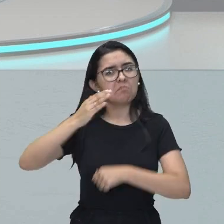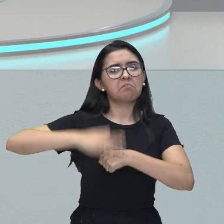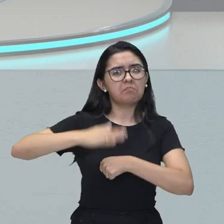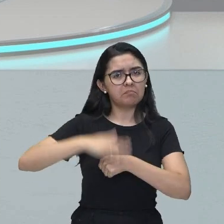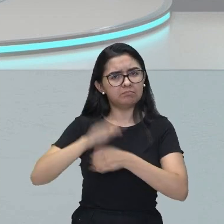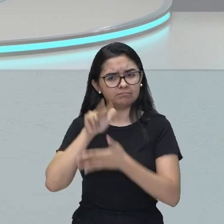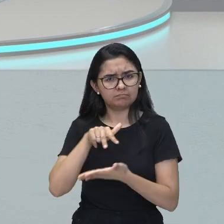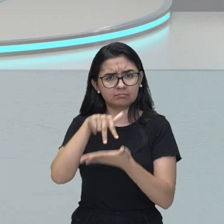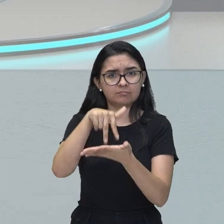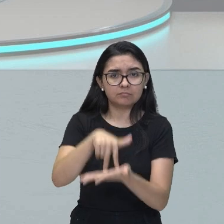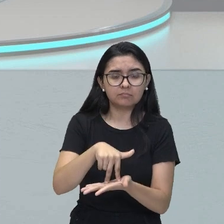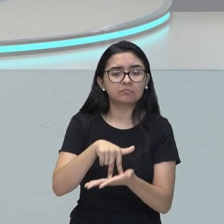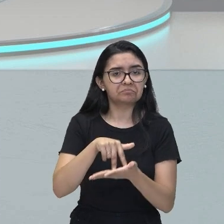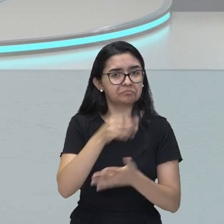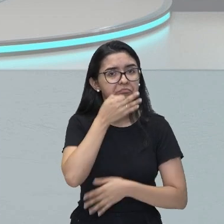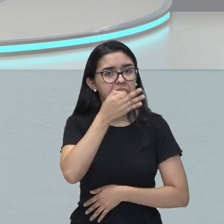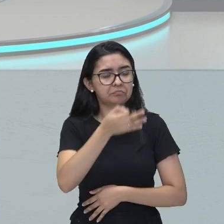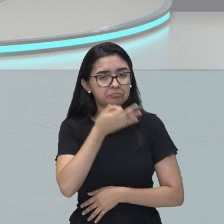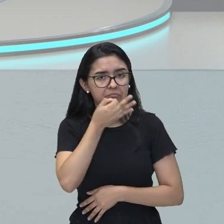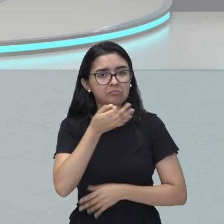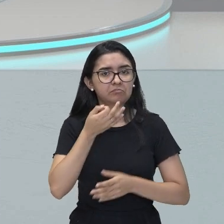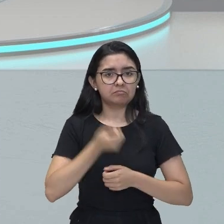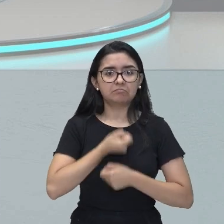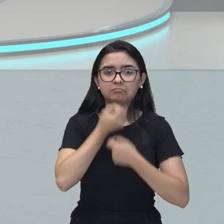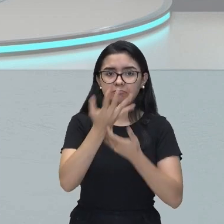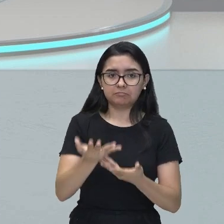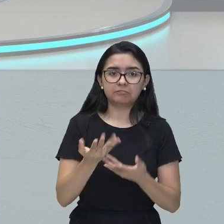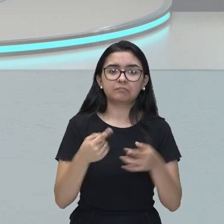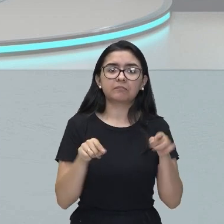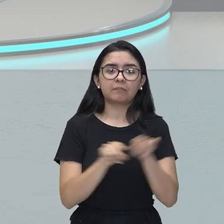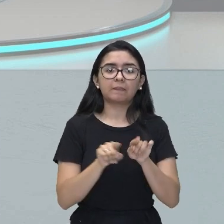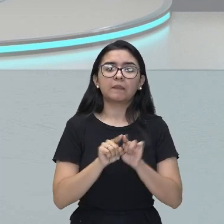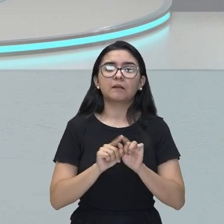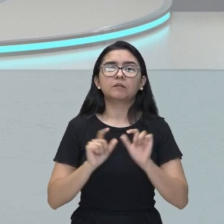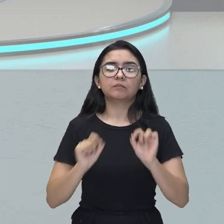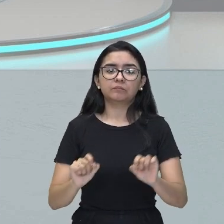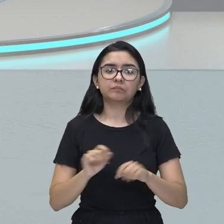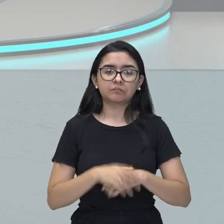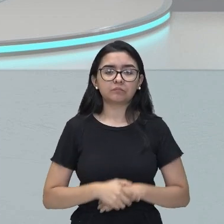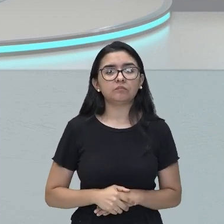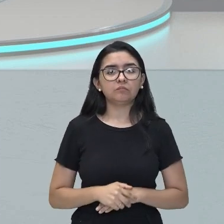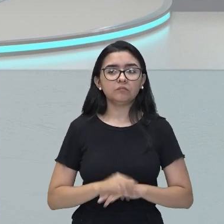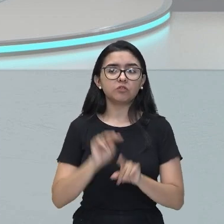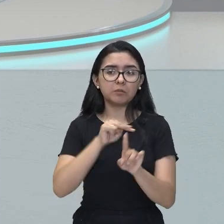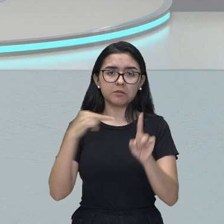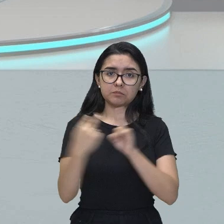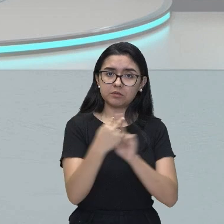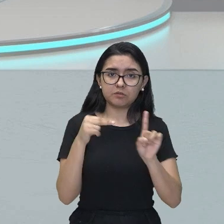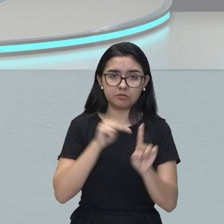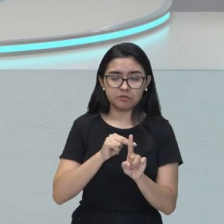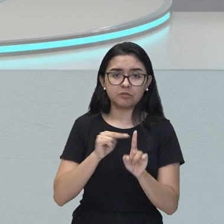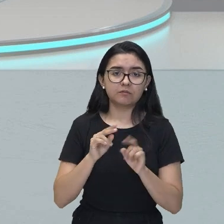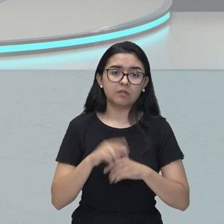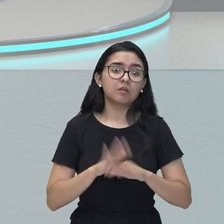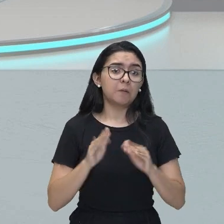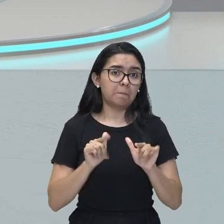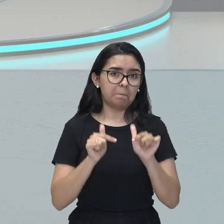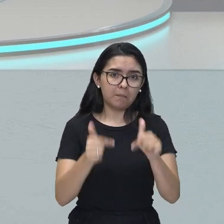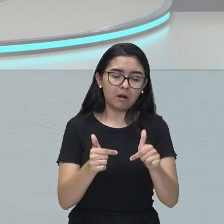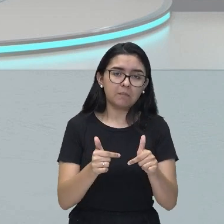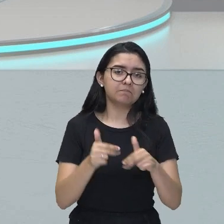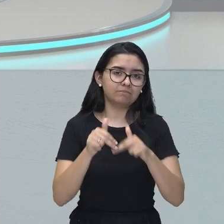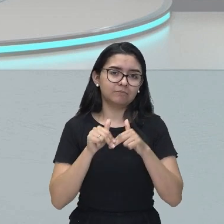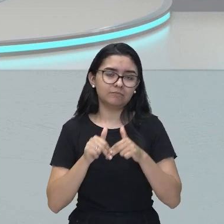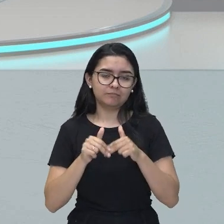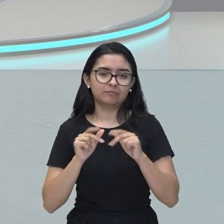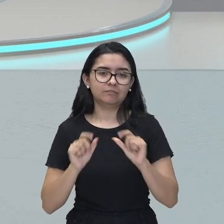colocava, ele se posicionava e defendia seu ponto de vista. Por isso que ele foi visto dessa forma.